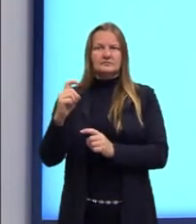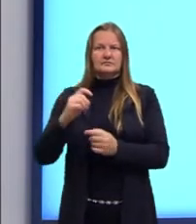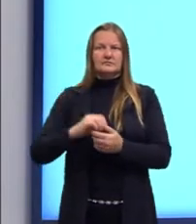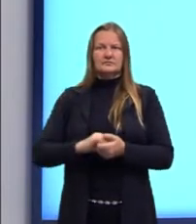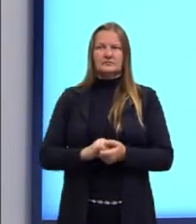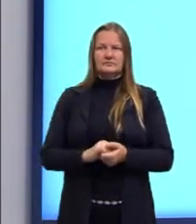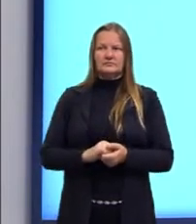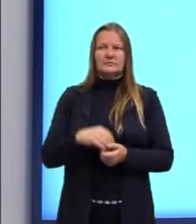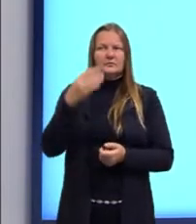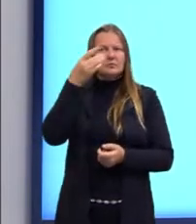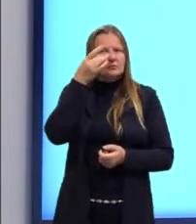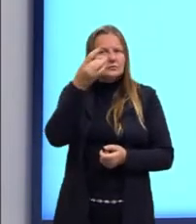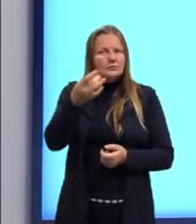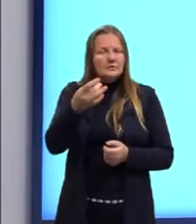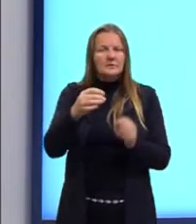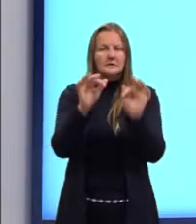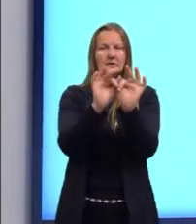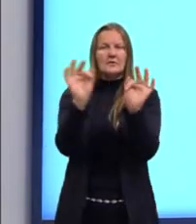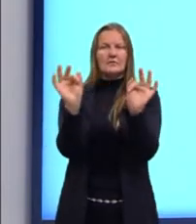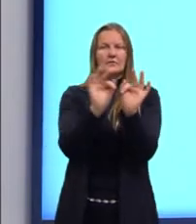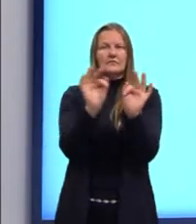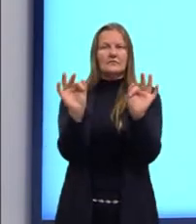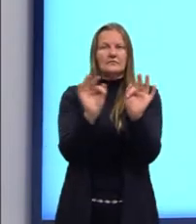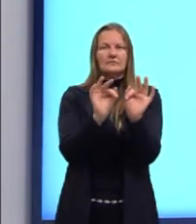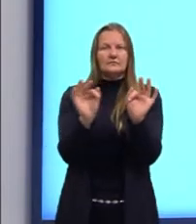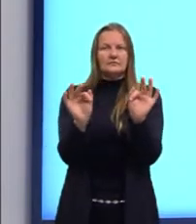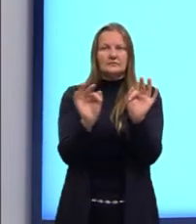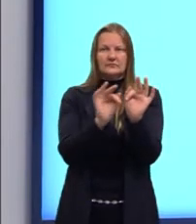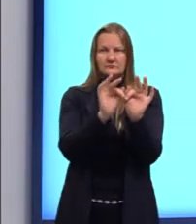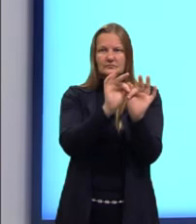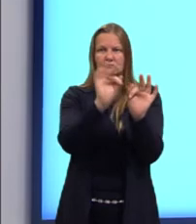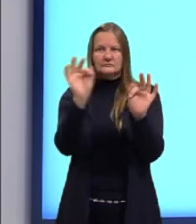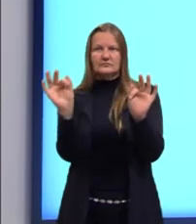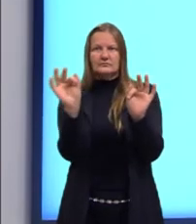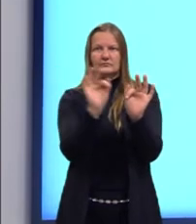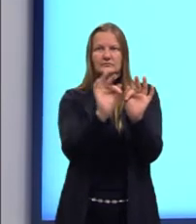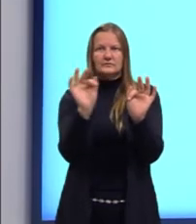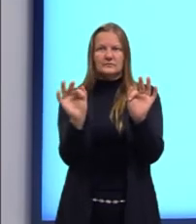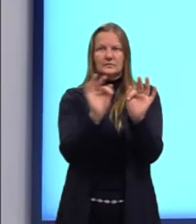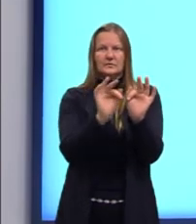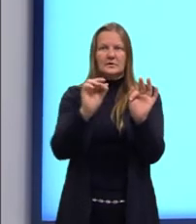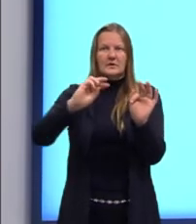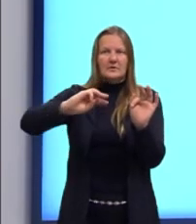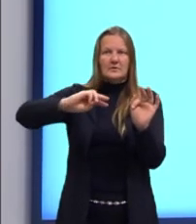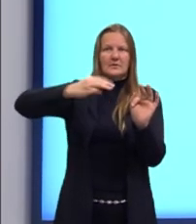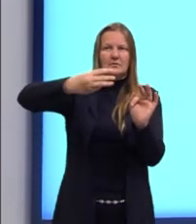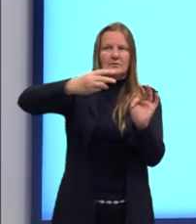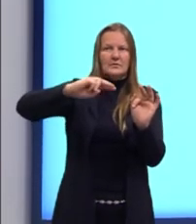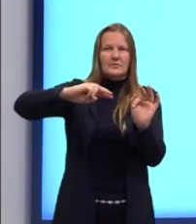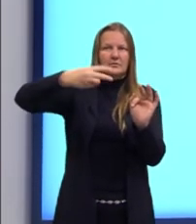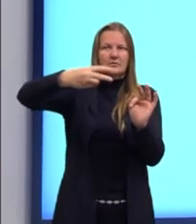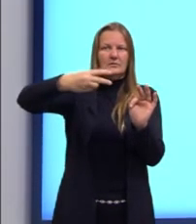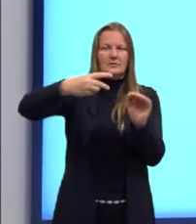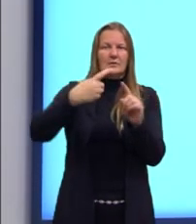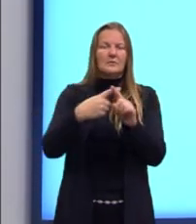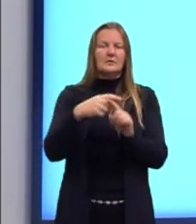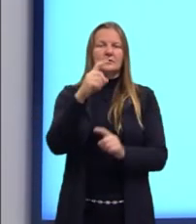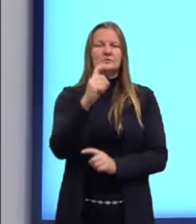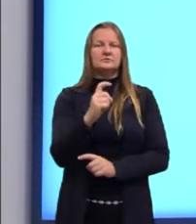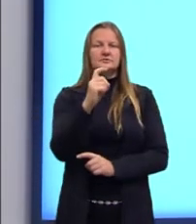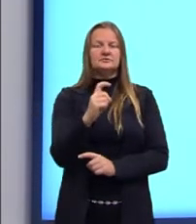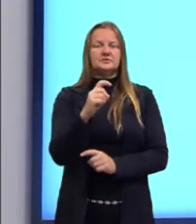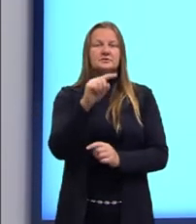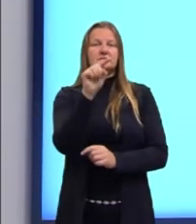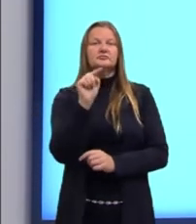Olha só, montamos uma função, né? Essa função ainda é uma função exponencial, porque aqui o X ele não é uma